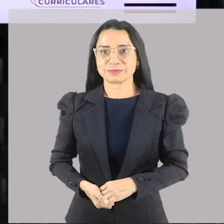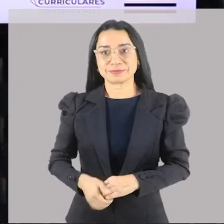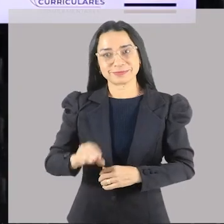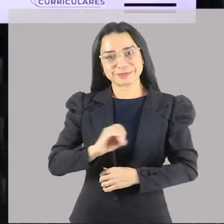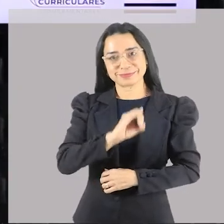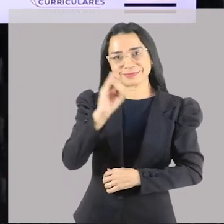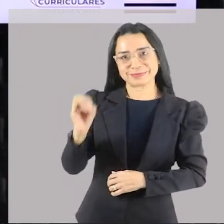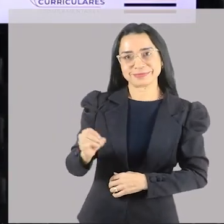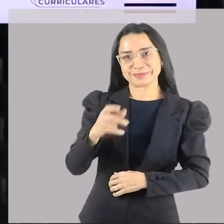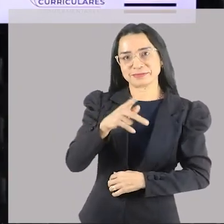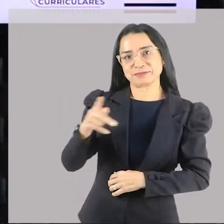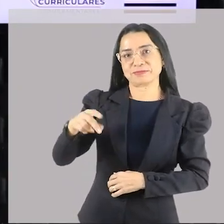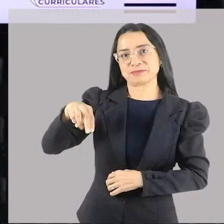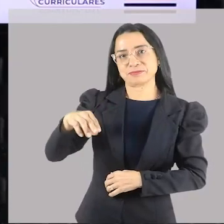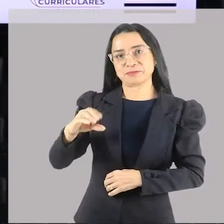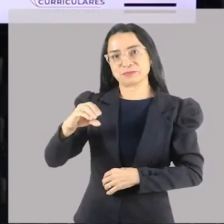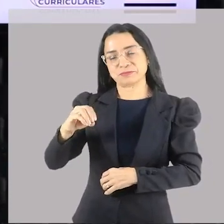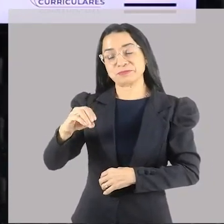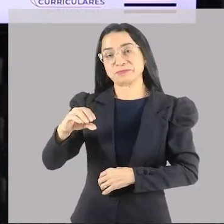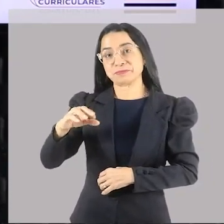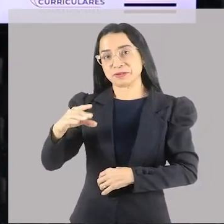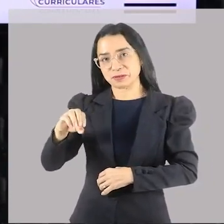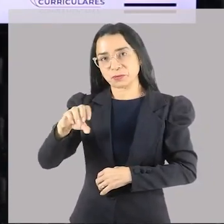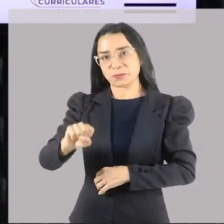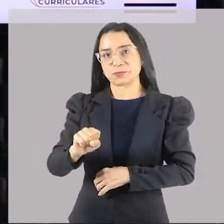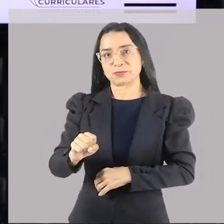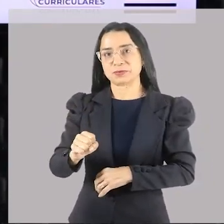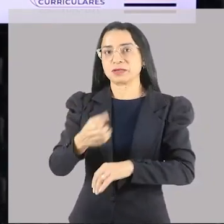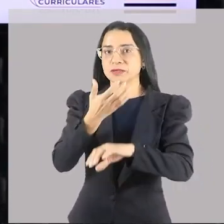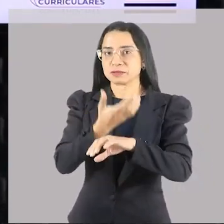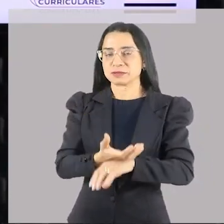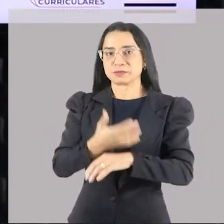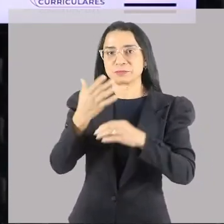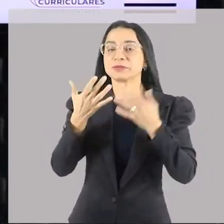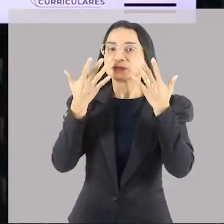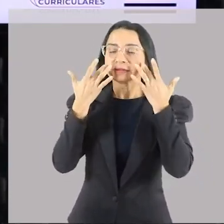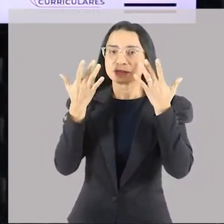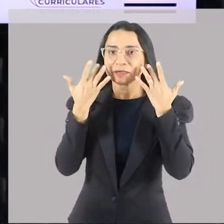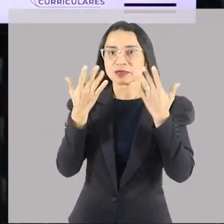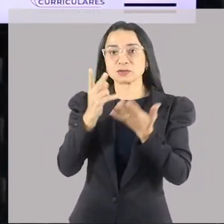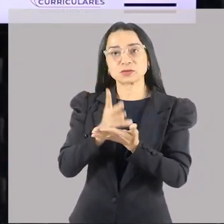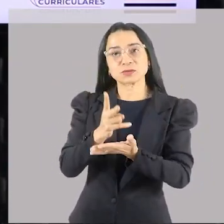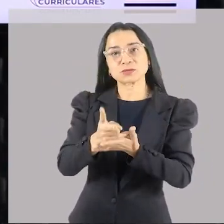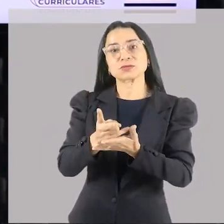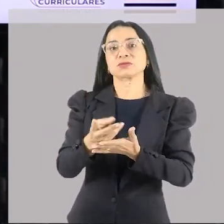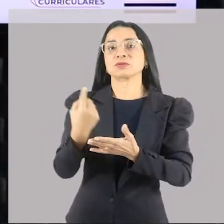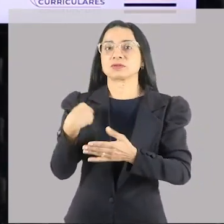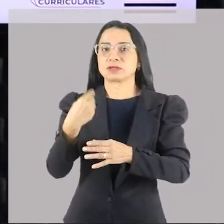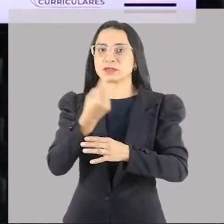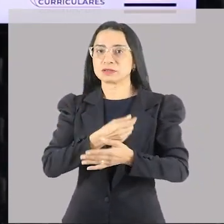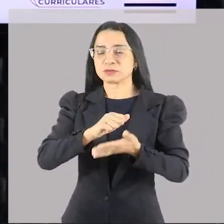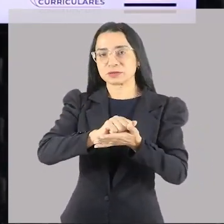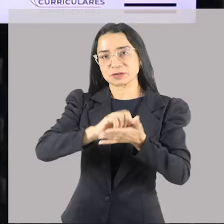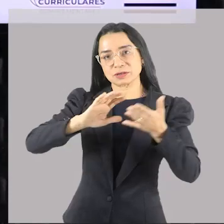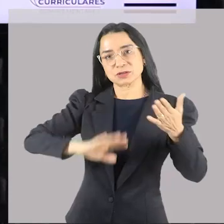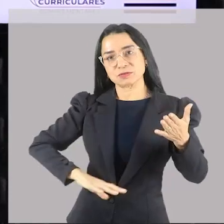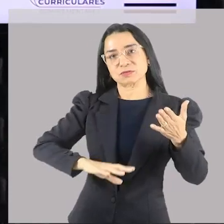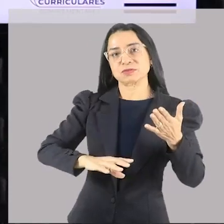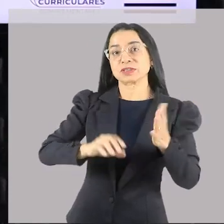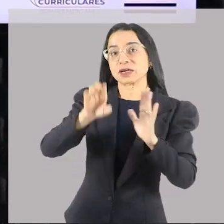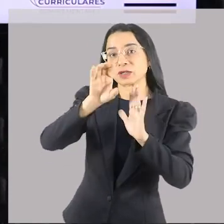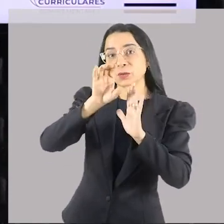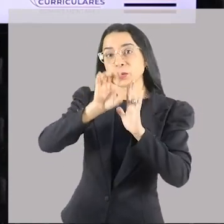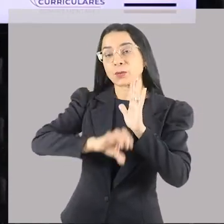Olá gente, professor Marcos Domingos, professor de Arte. A gente vai continuar nossas atividades curriculares complementares. Corre lá na plataforma